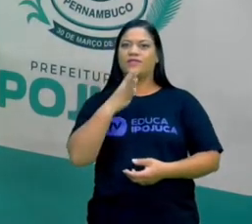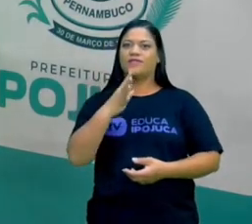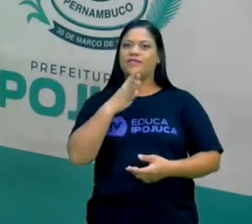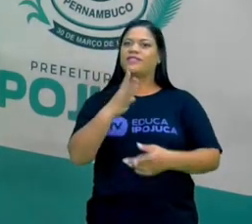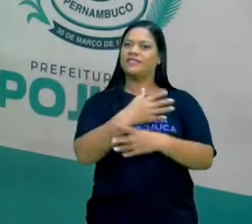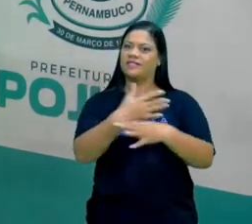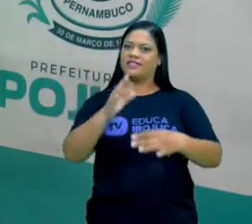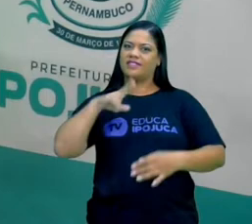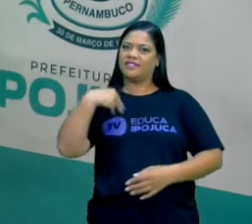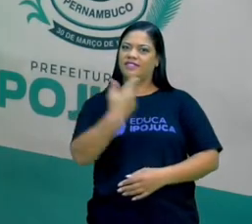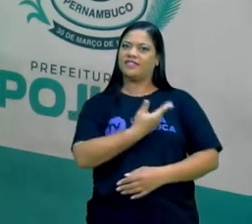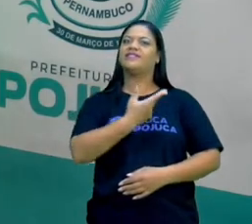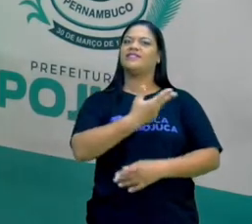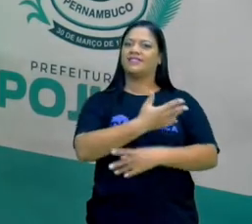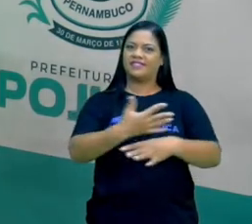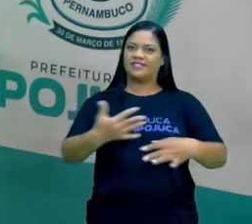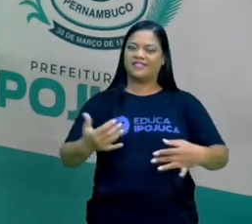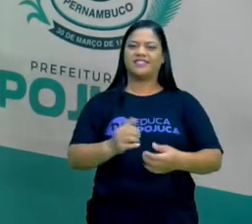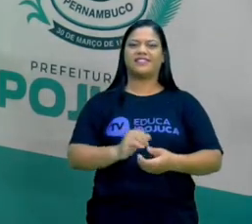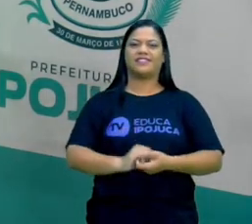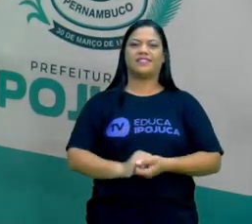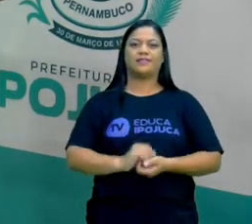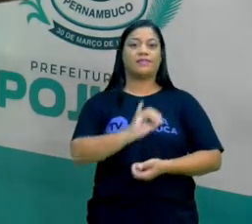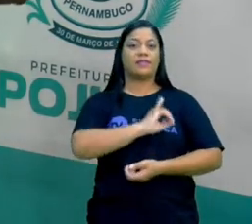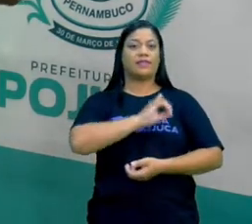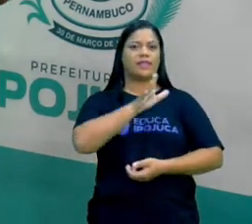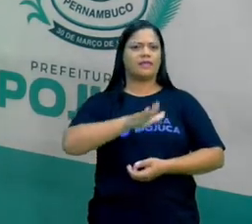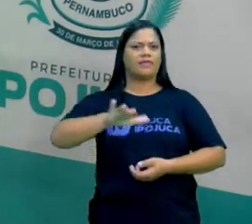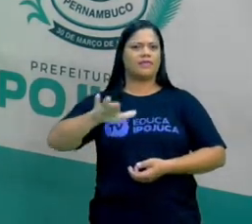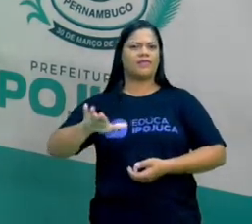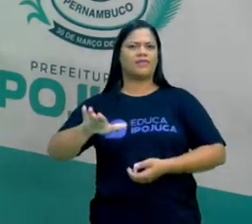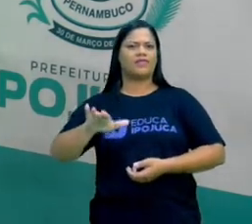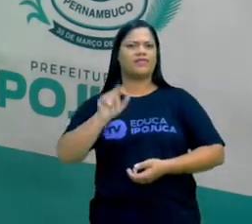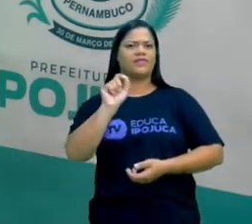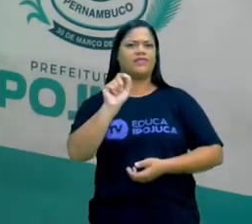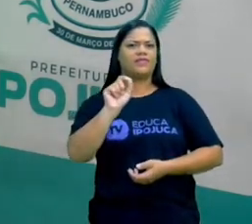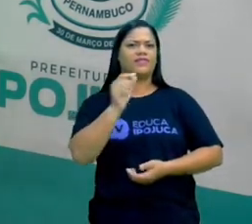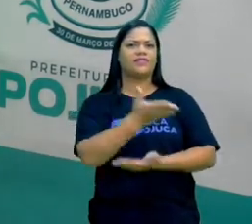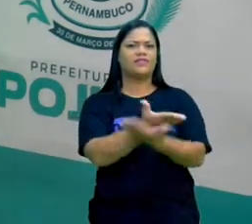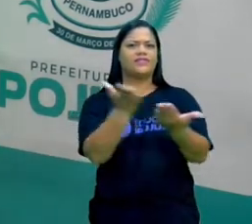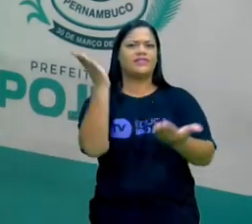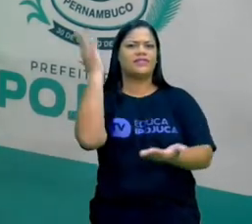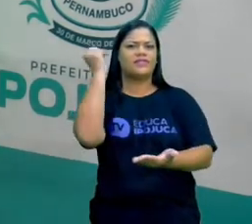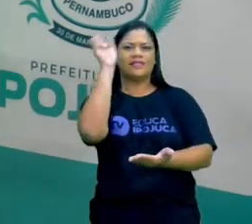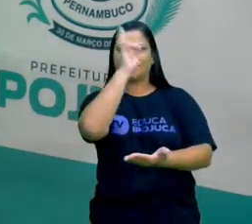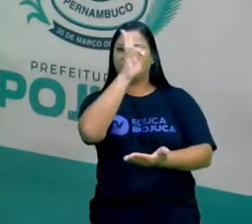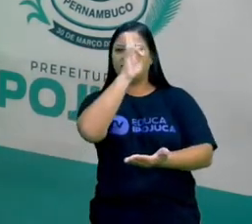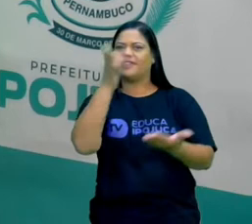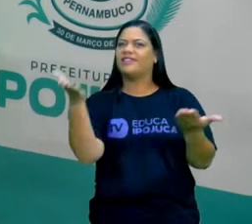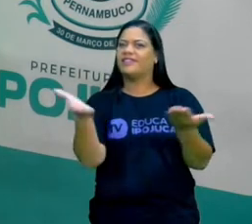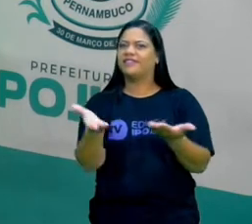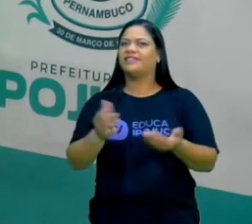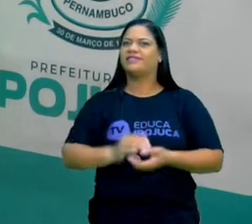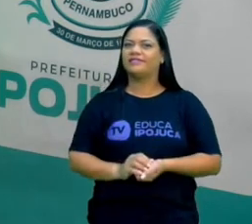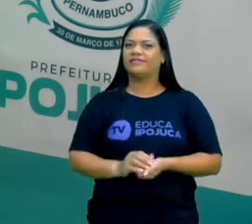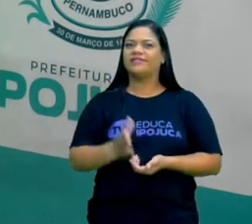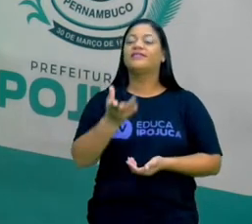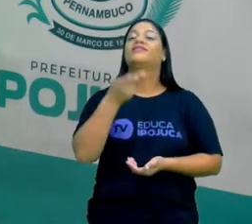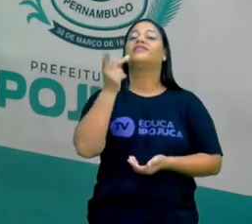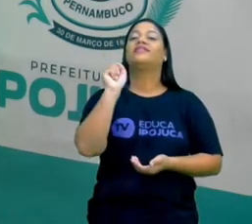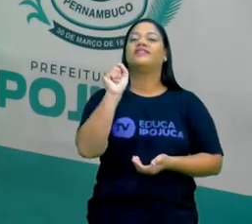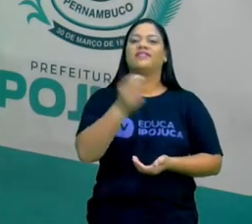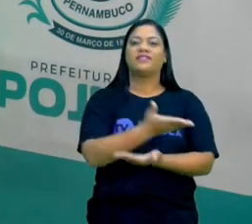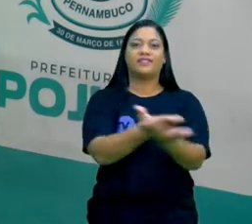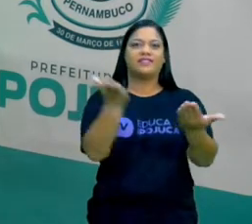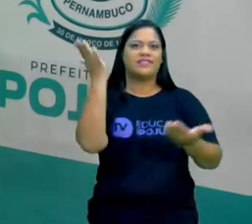lugar onde a gente bora. E Pojuca? E o que vocês sabem sobre a história de Pojuca? Me conta aí o que é que vocês sabem